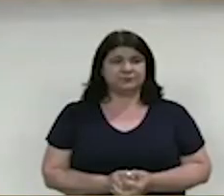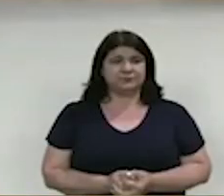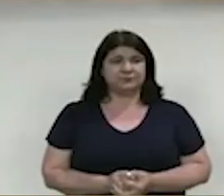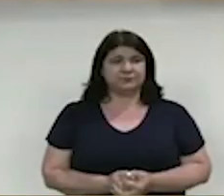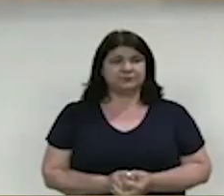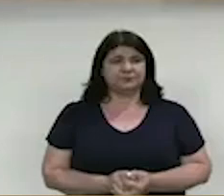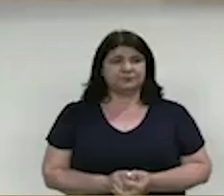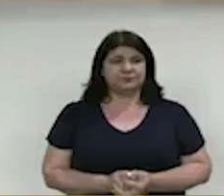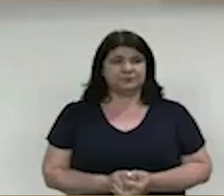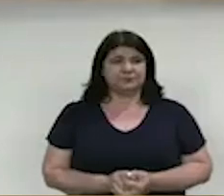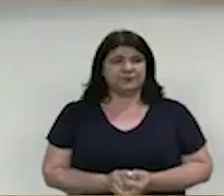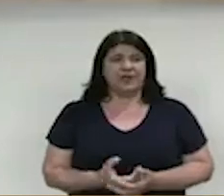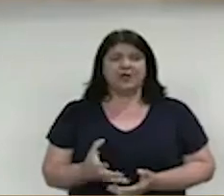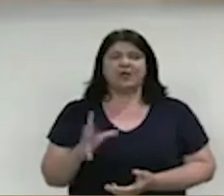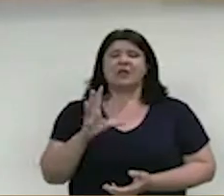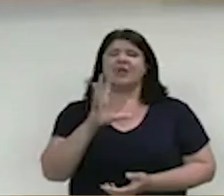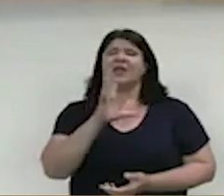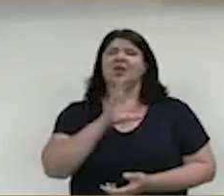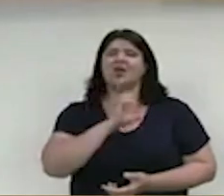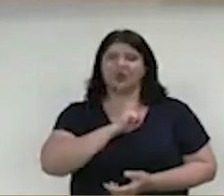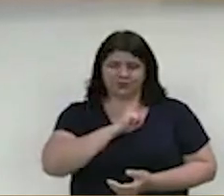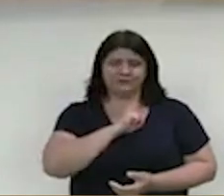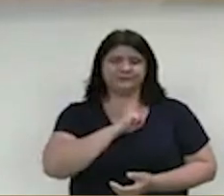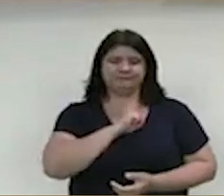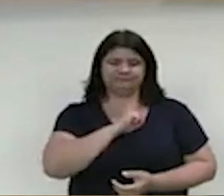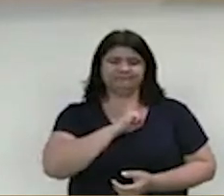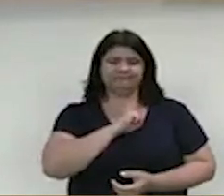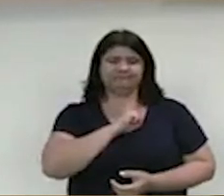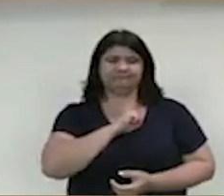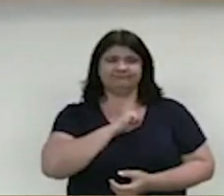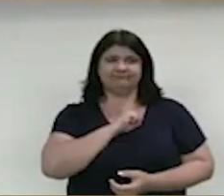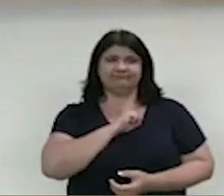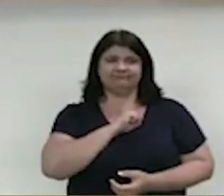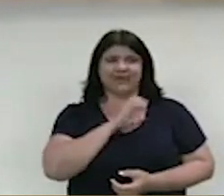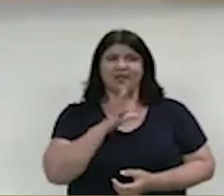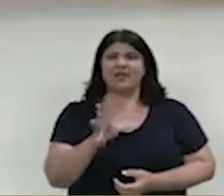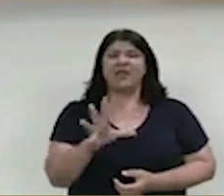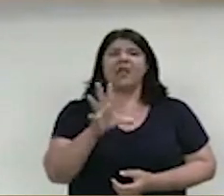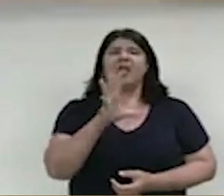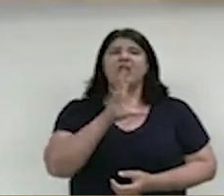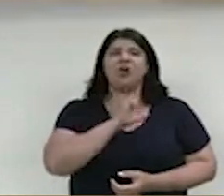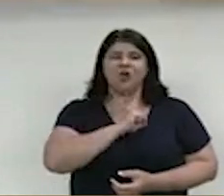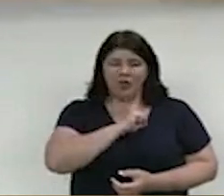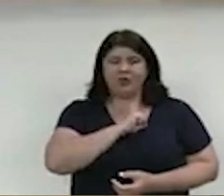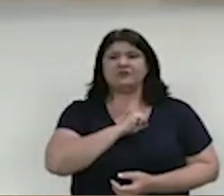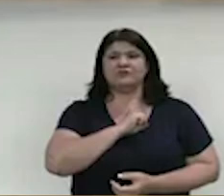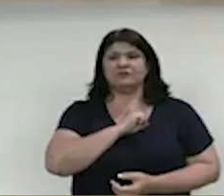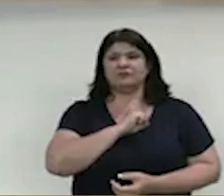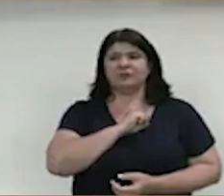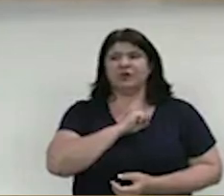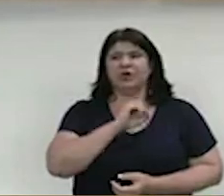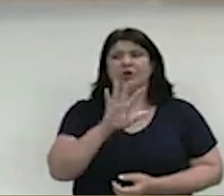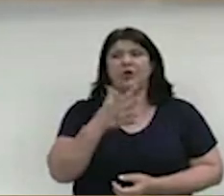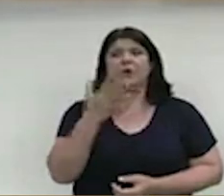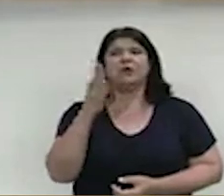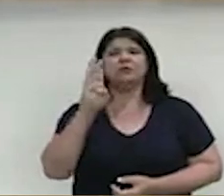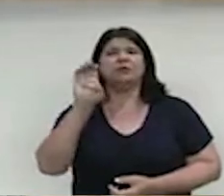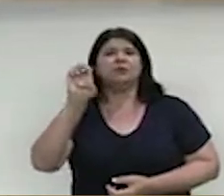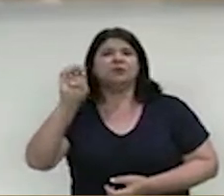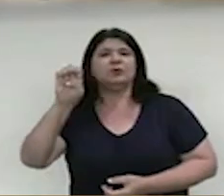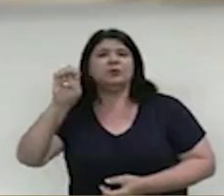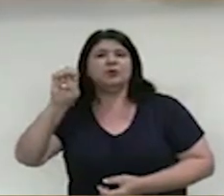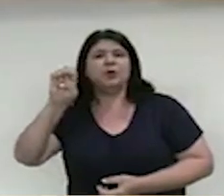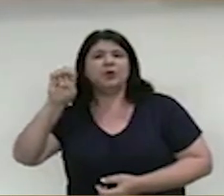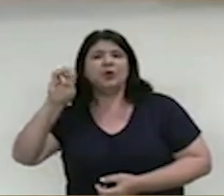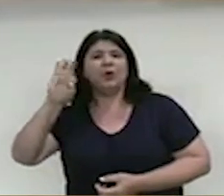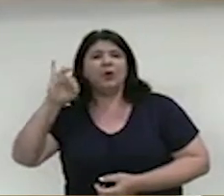Eu gosto muito quando eu sou antecedido pelo Betinho, porque o Betinho, ele é um cara